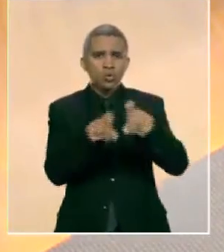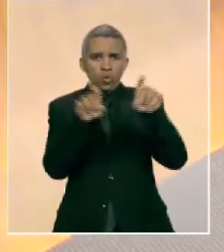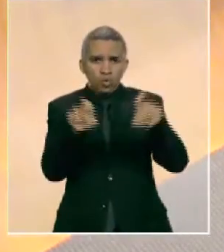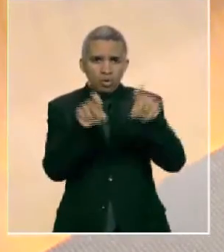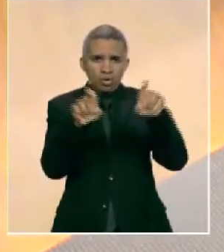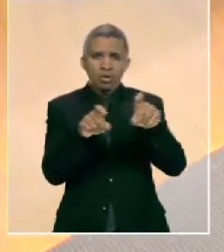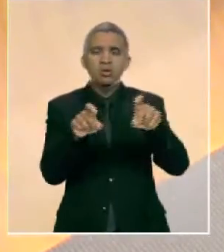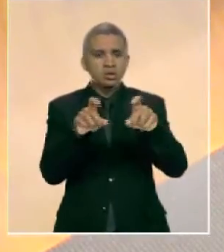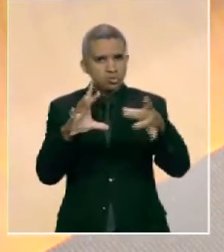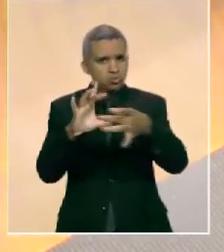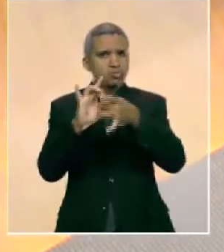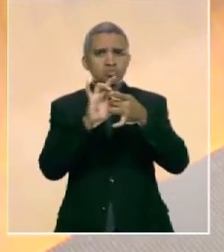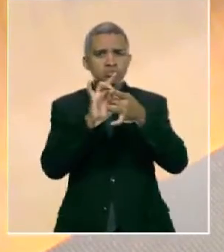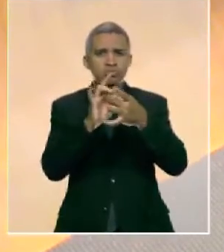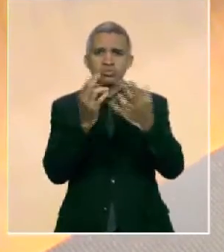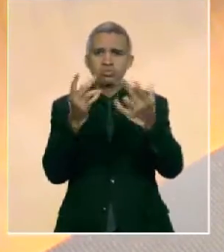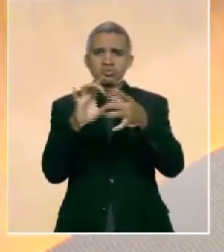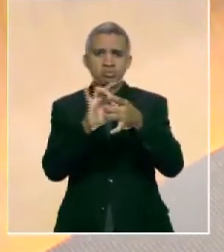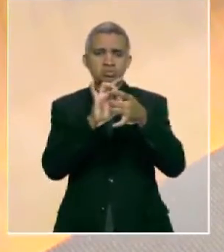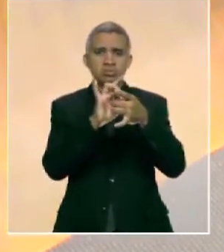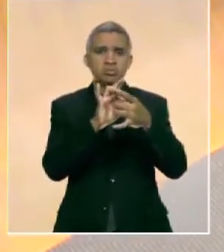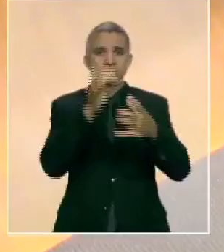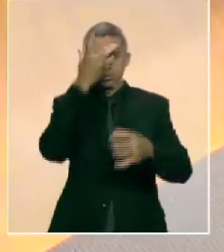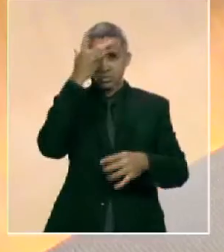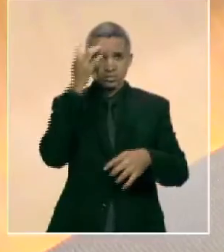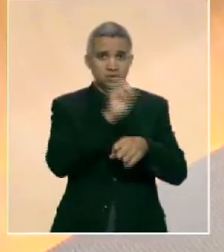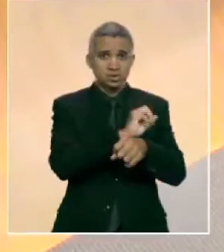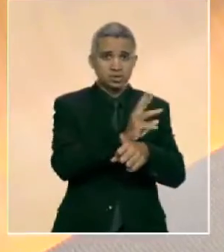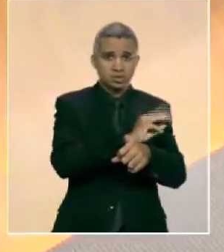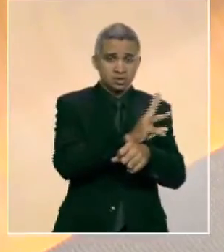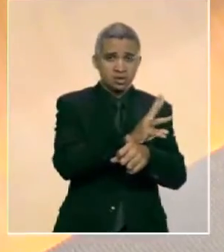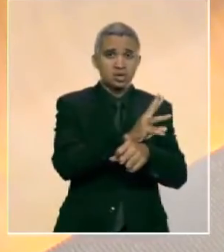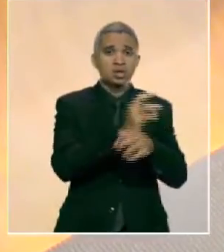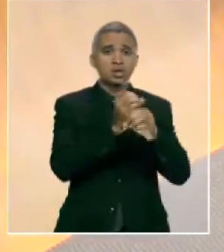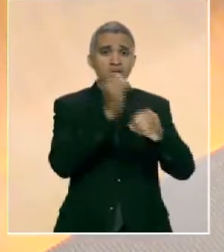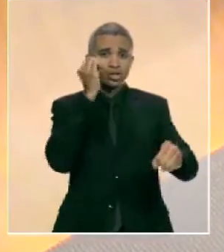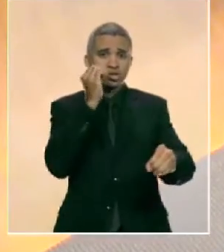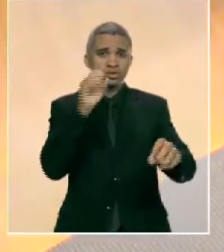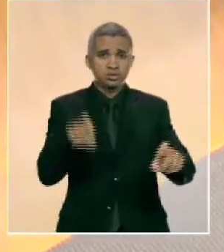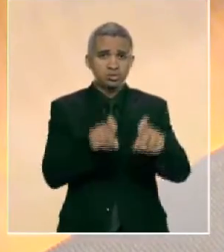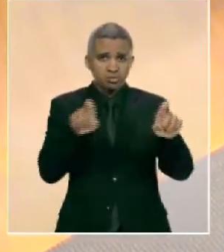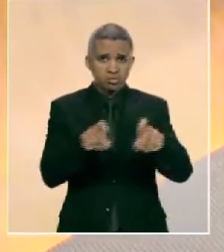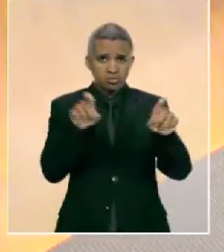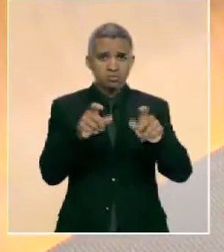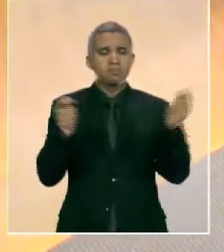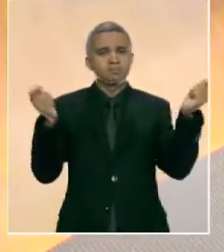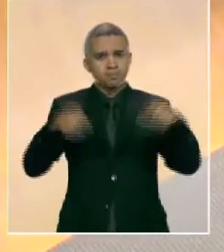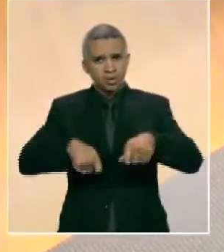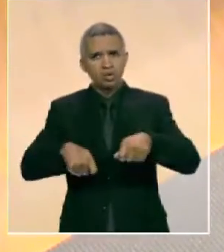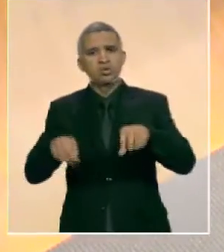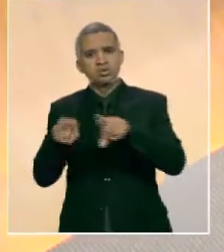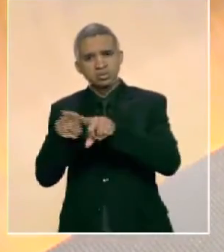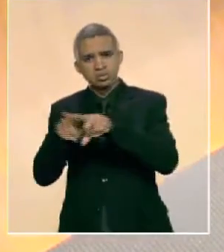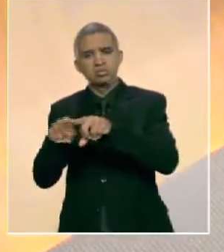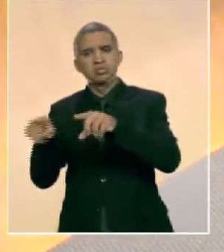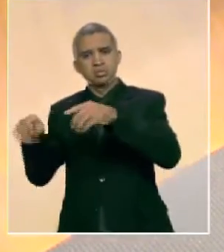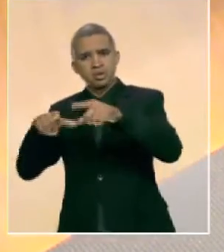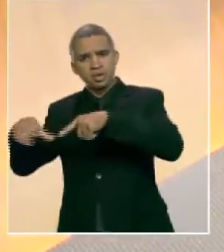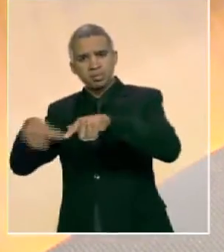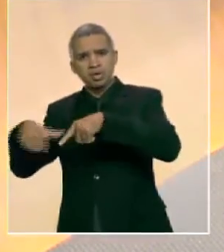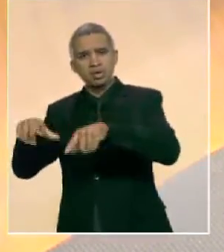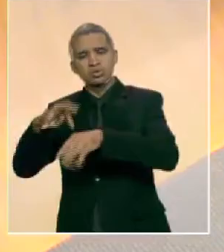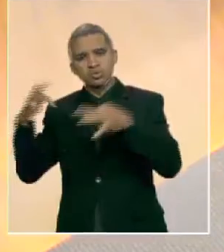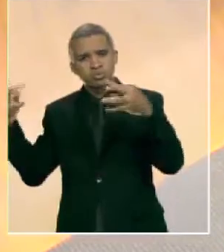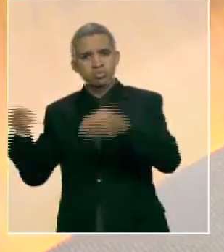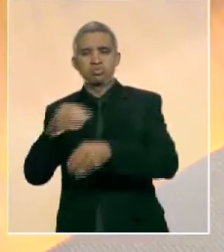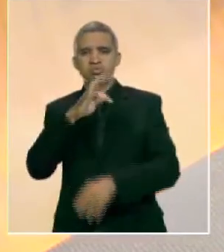profissional que está sendo formado na UEMA em engenharia da computação pode atender e atende todos esses requisitos. Mas o que me traz